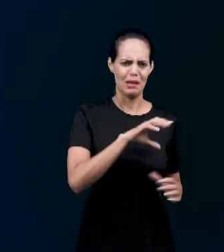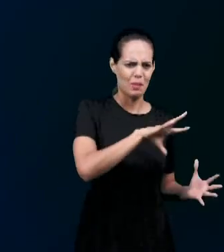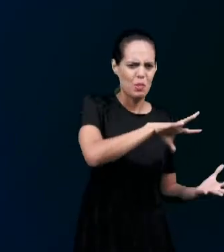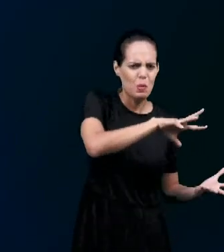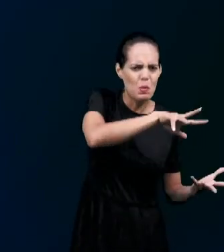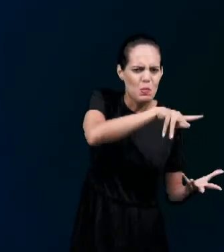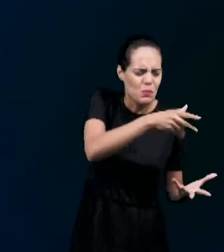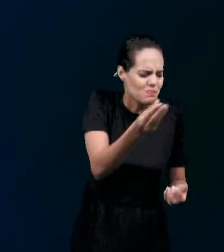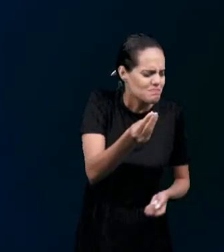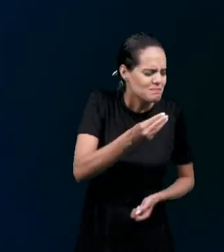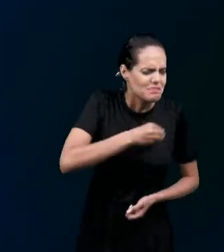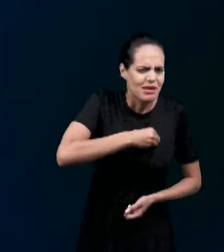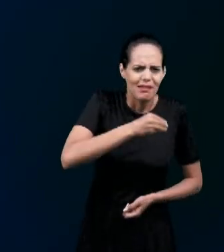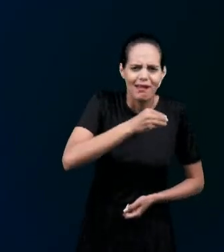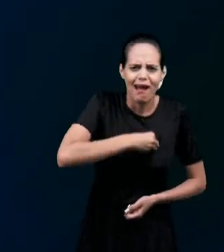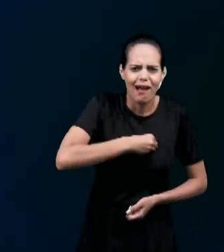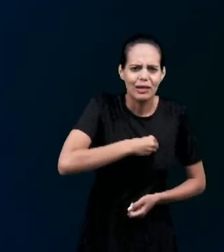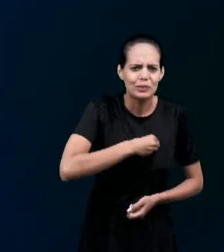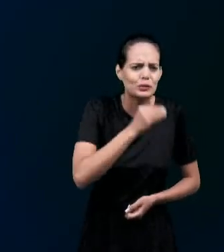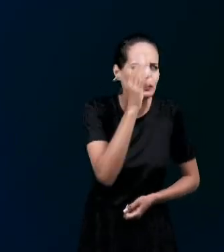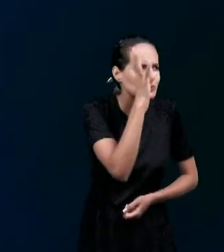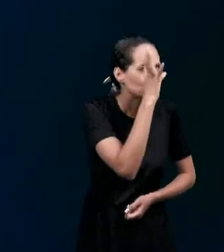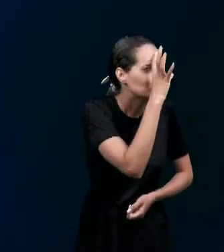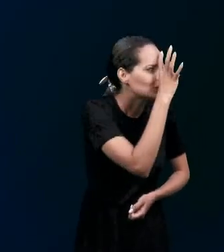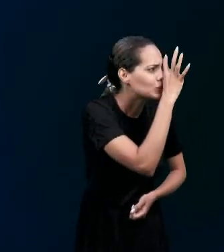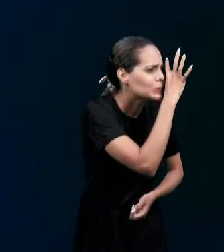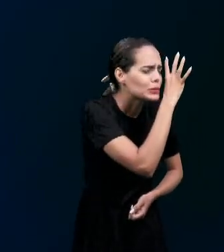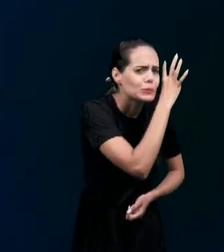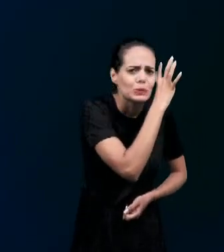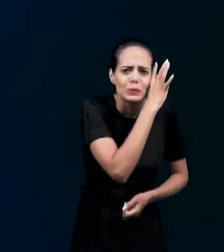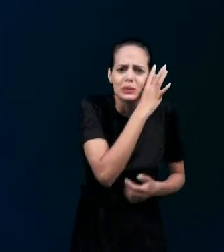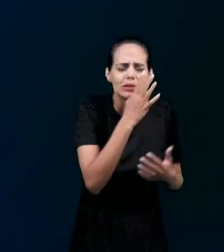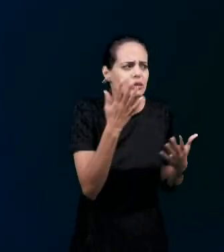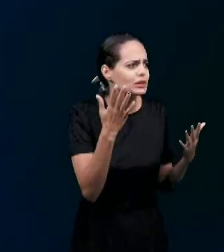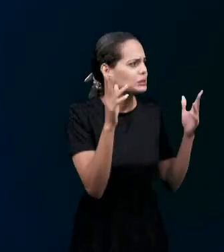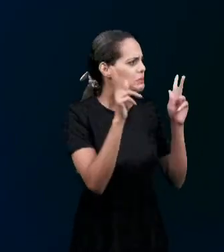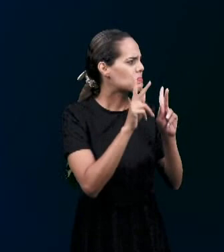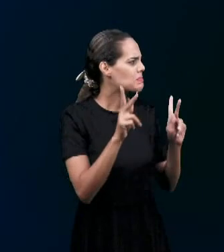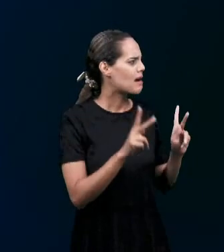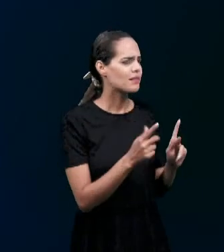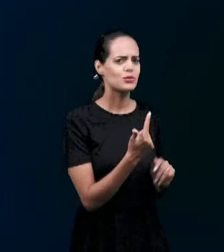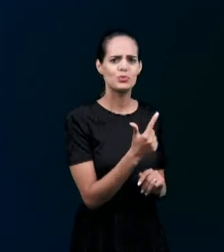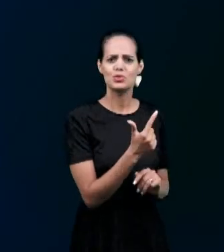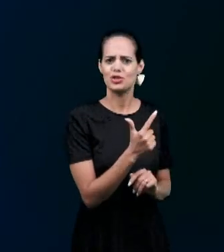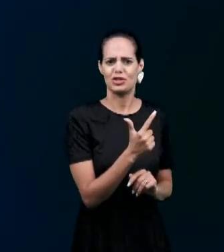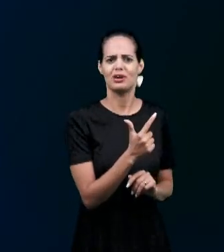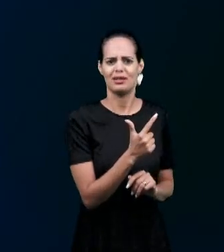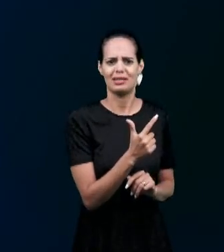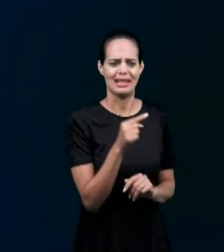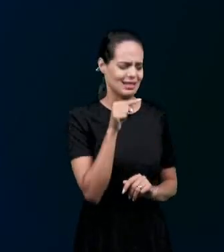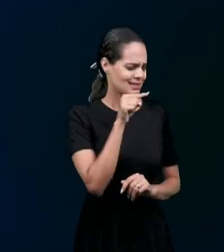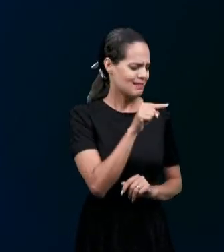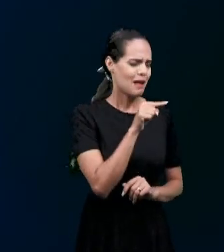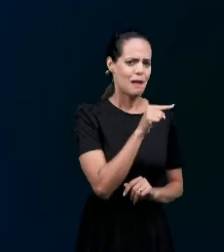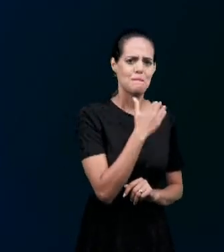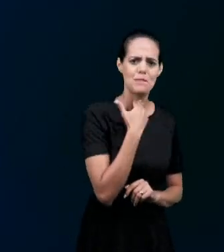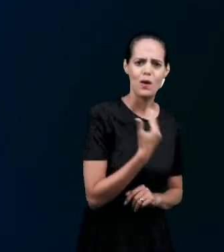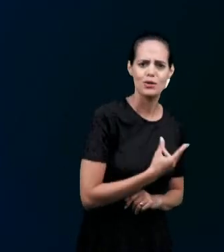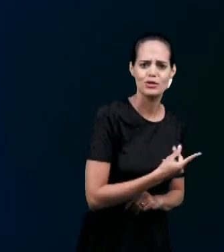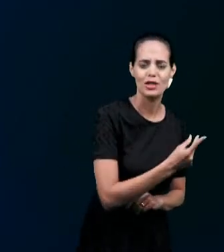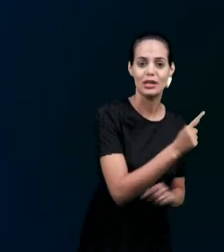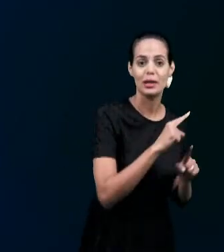Sem direção Sem paz Nosso destino era morte Mas o Senhor Nos resgatou Com mão forte